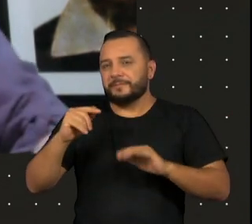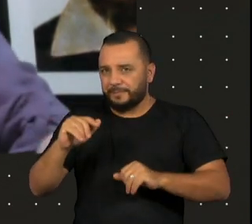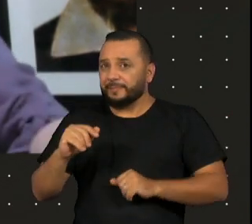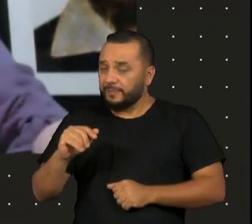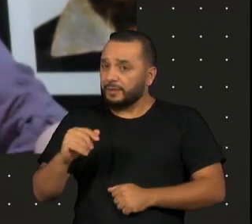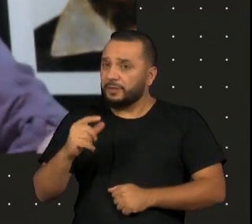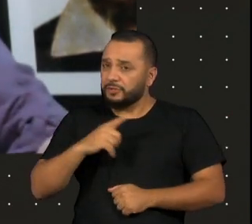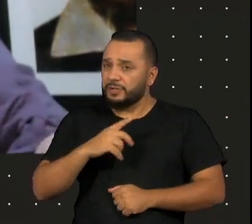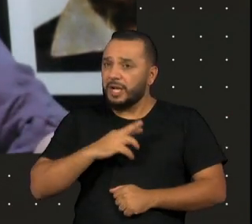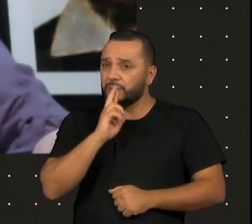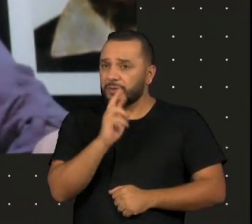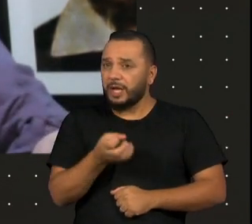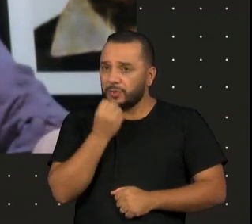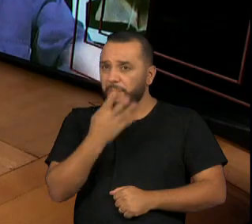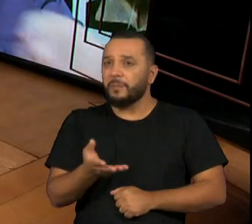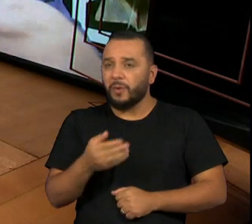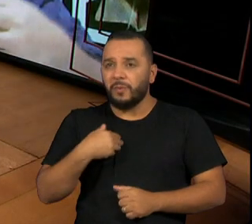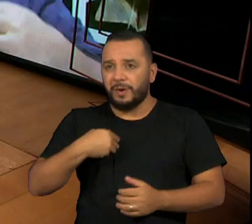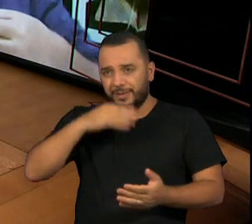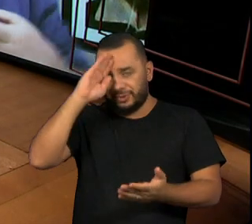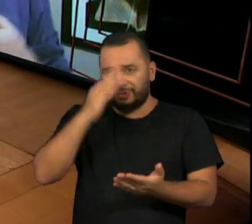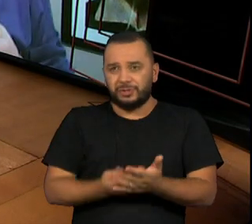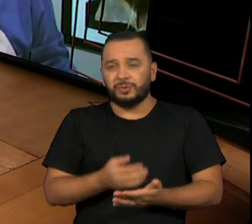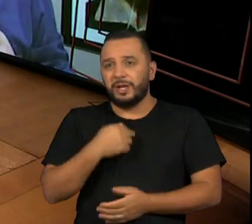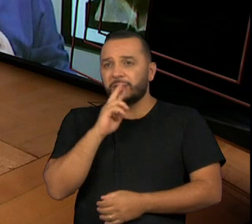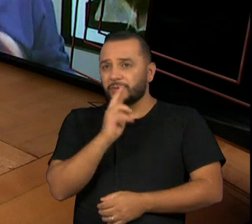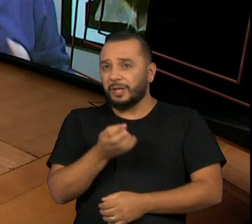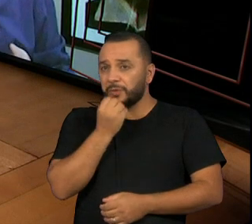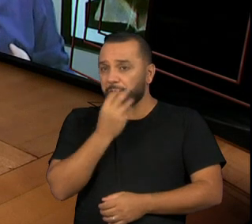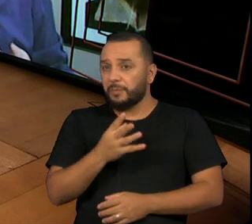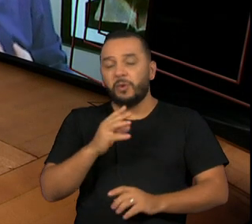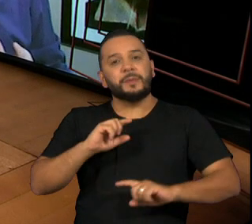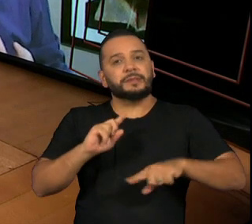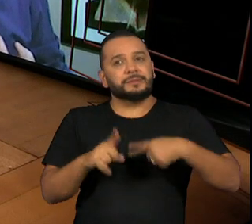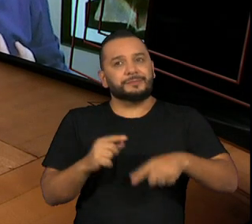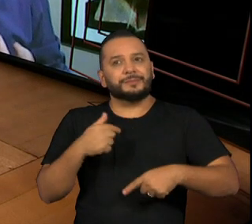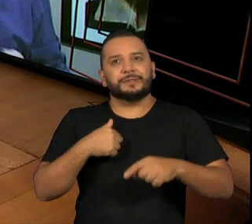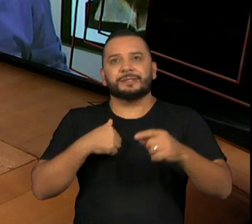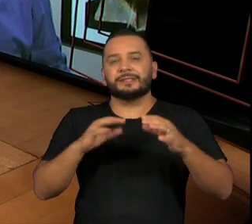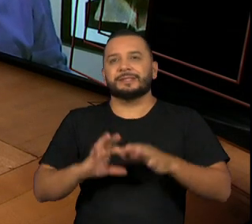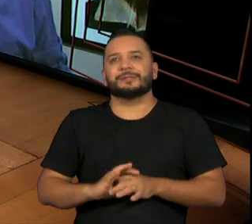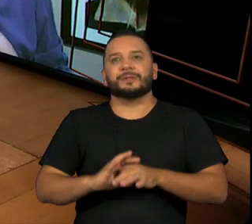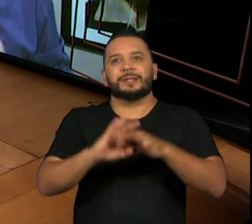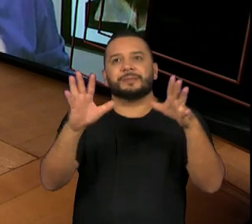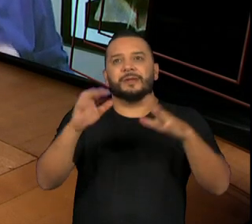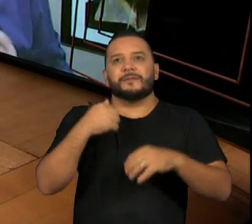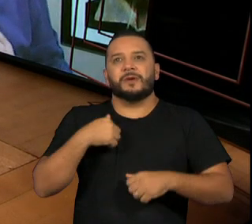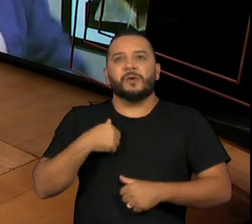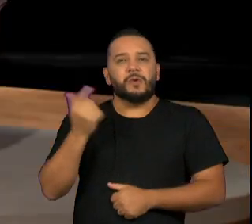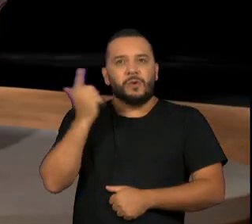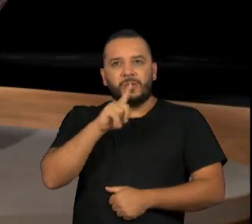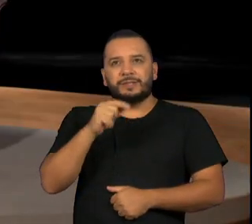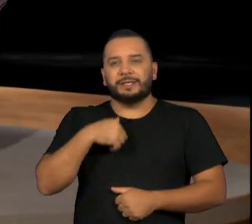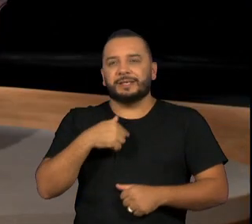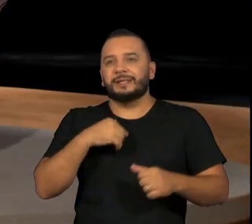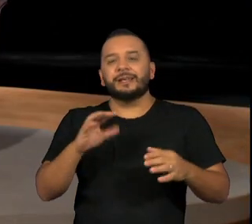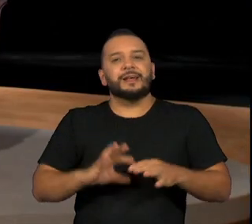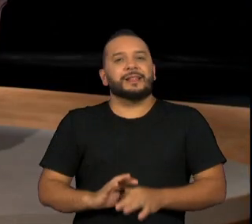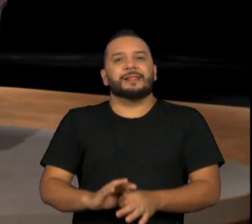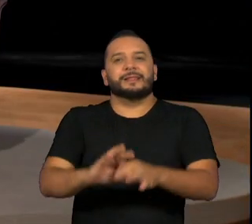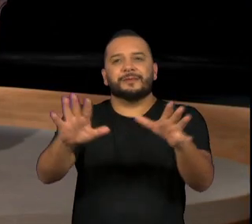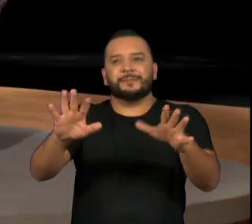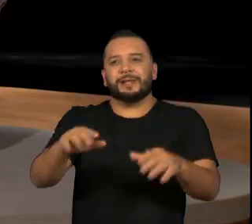dava resultado, sem dúvida nenhuma dava resultado. Mas quando a gente liberava, conseguia ter uma chavinha para liberar a ficção do pessoal,